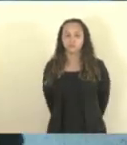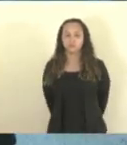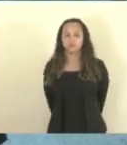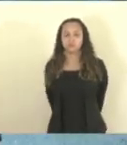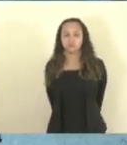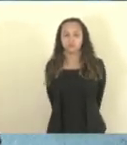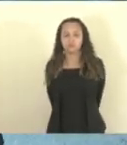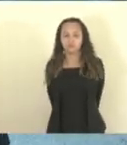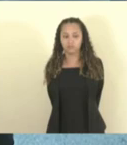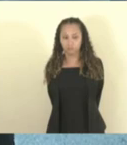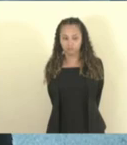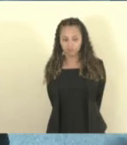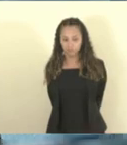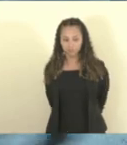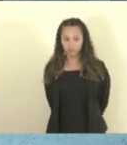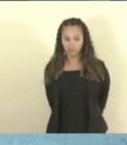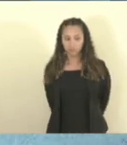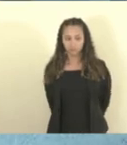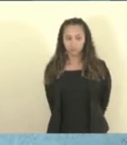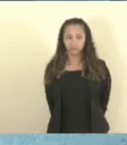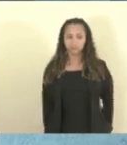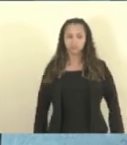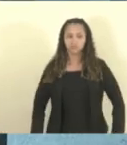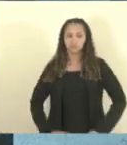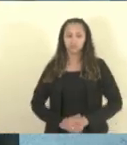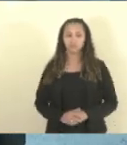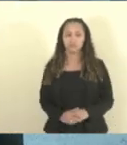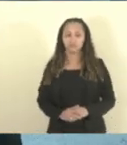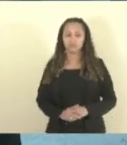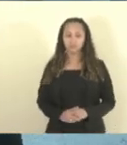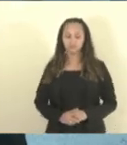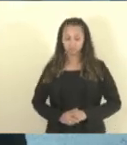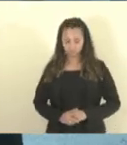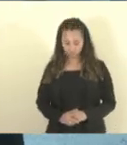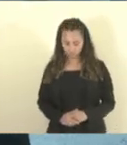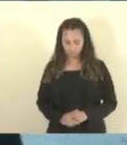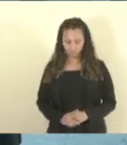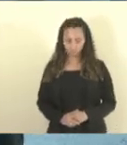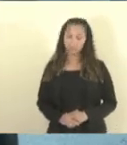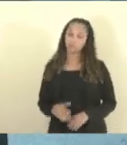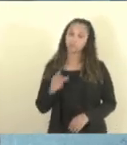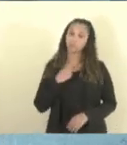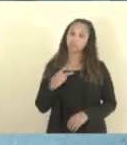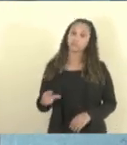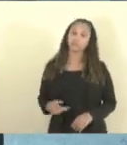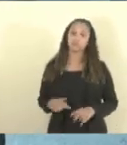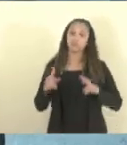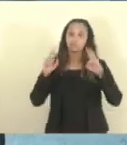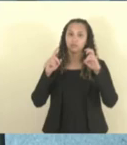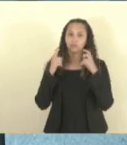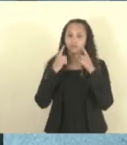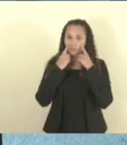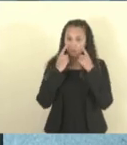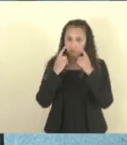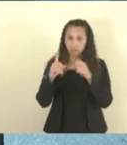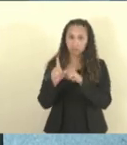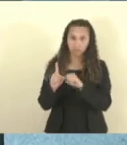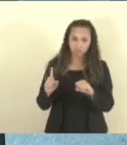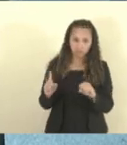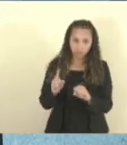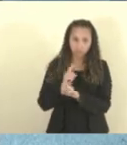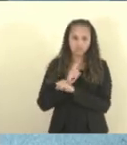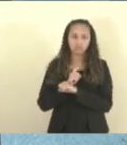Sr. Presidente, em função dessa matéria ser uma matéria de interesse social vinda